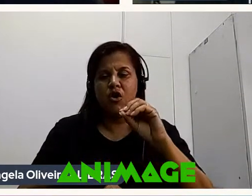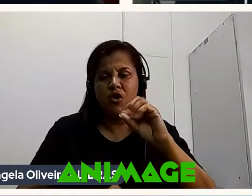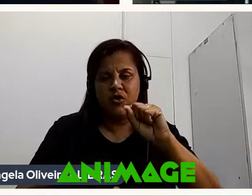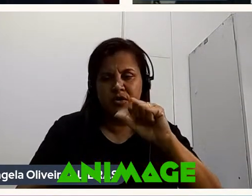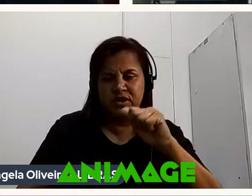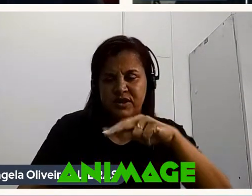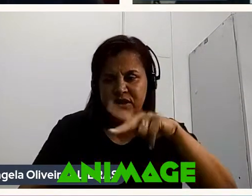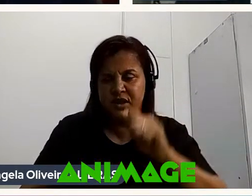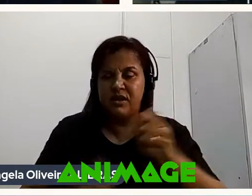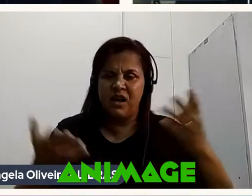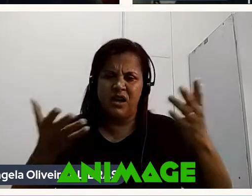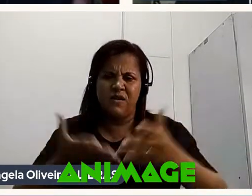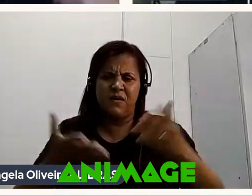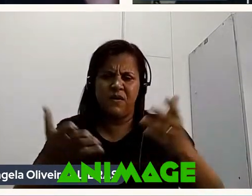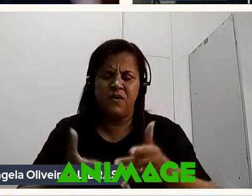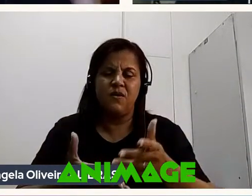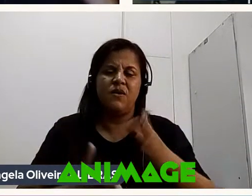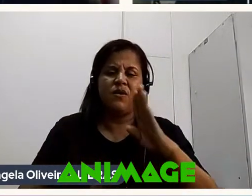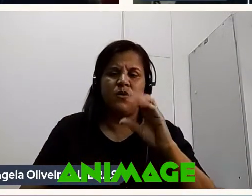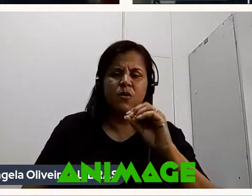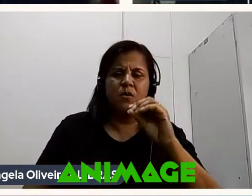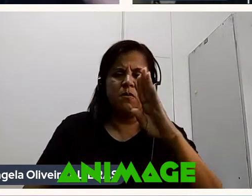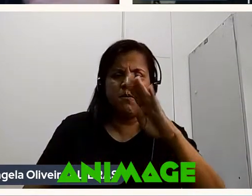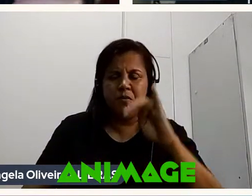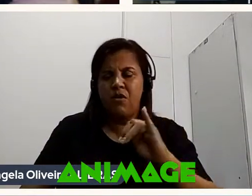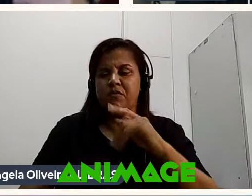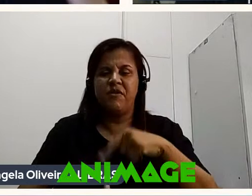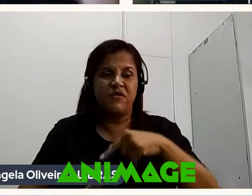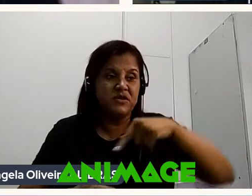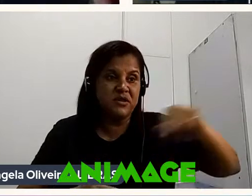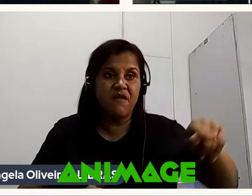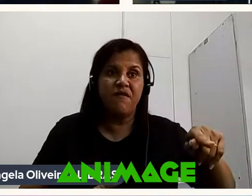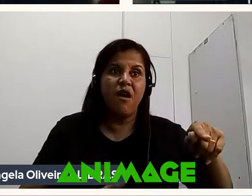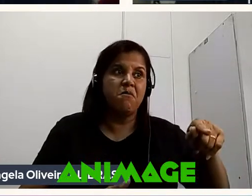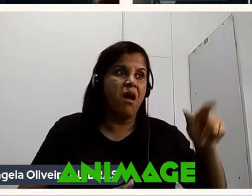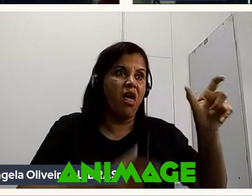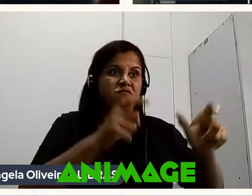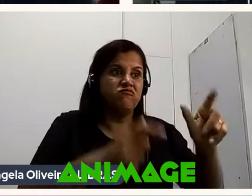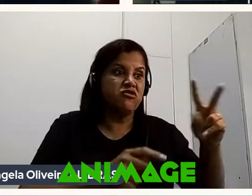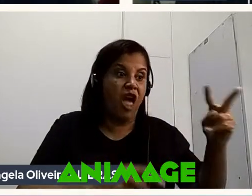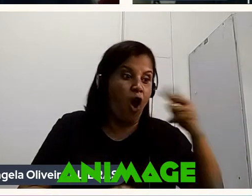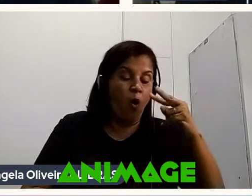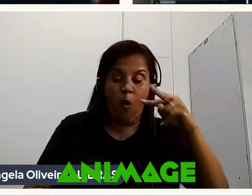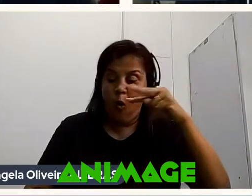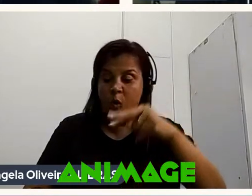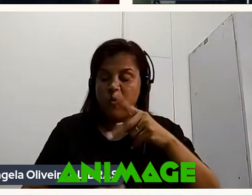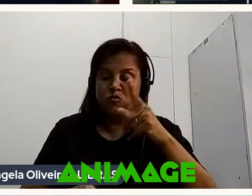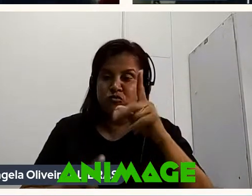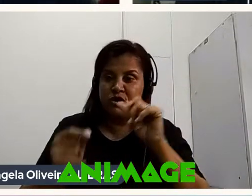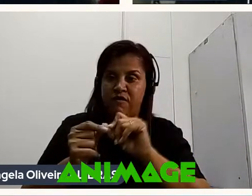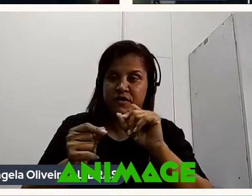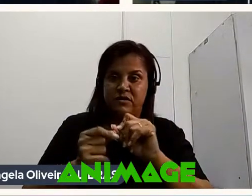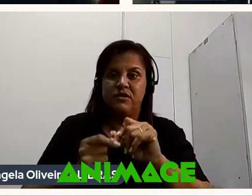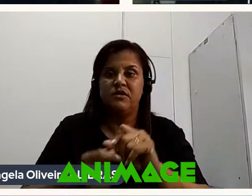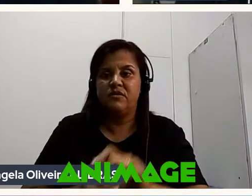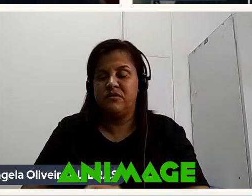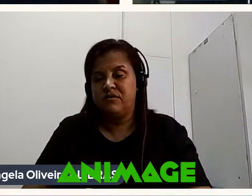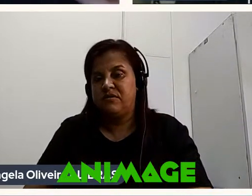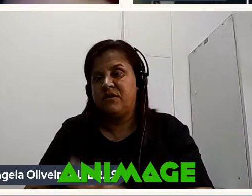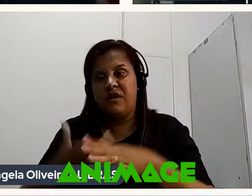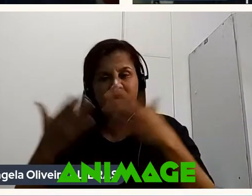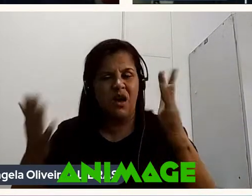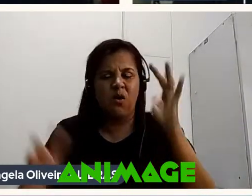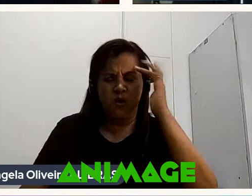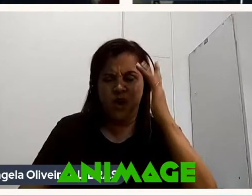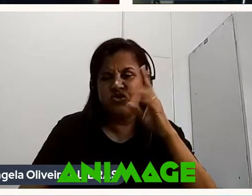Eu agora Com o Bob Quer dizer Você vai para lá Os caras estão muito de olho No que a gente está fazendo Então eu acho Que a gente